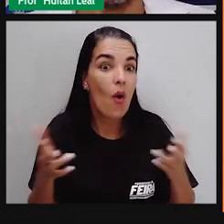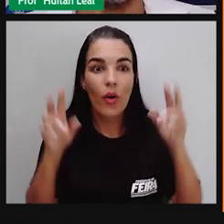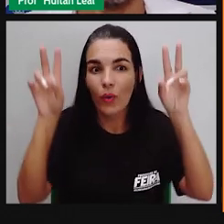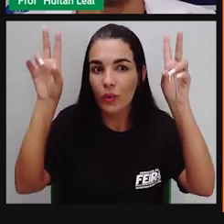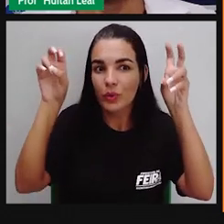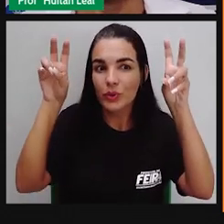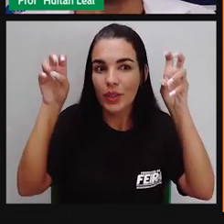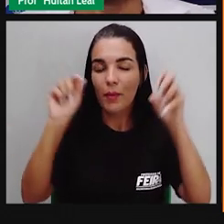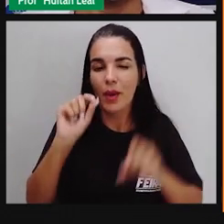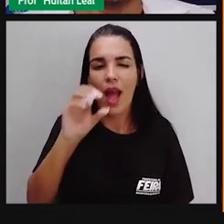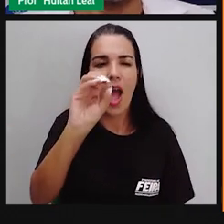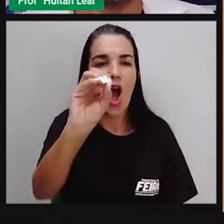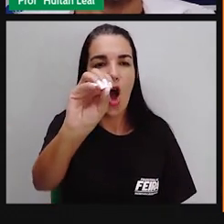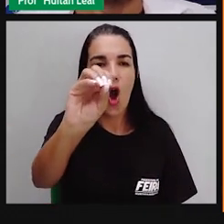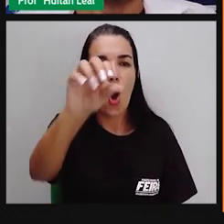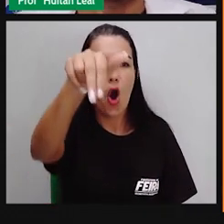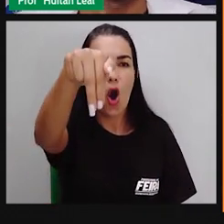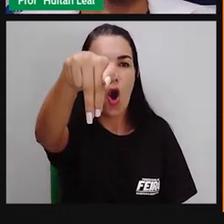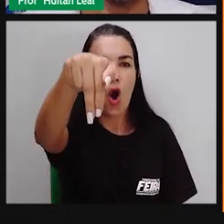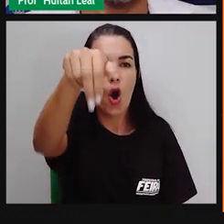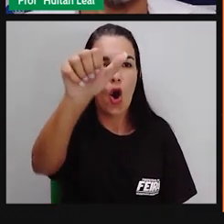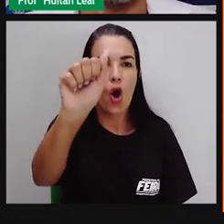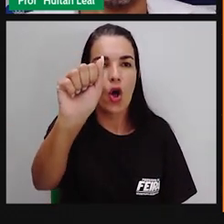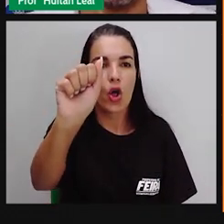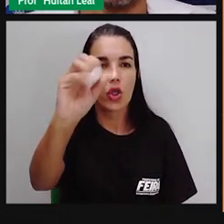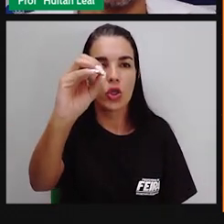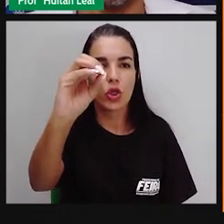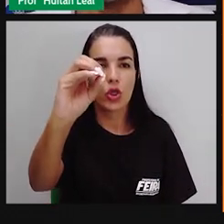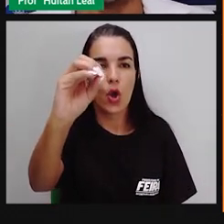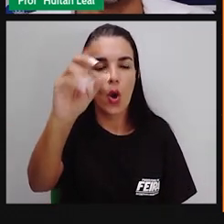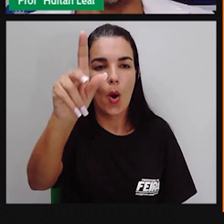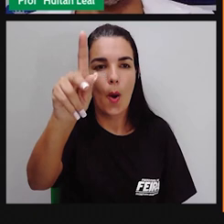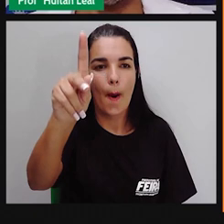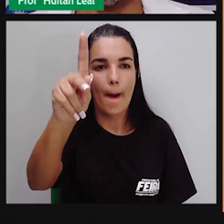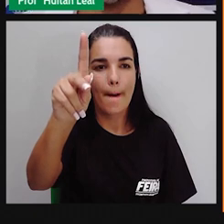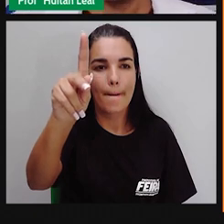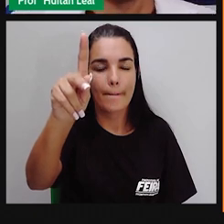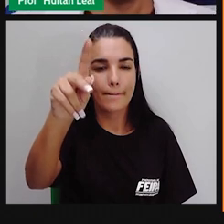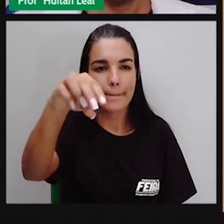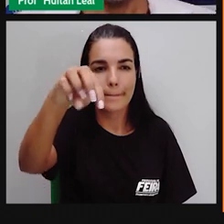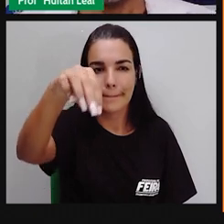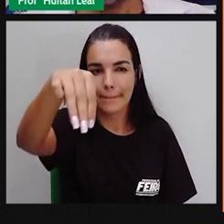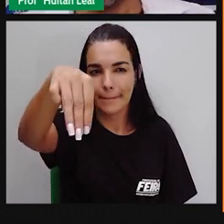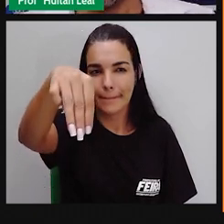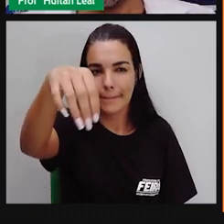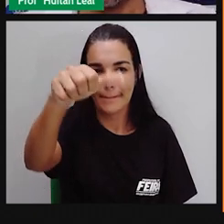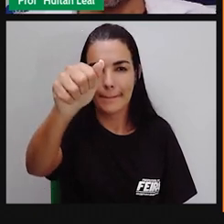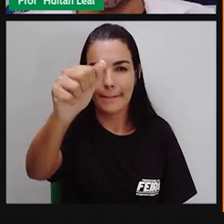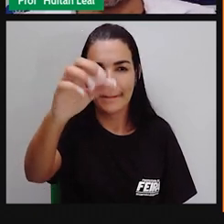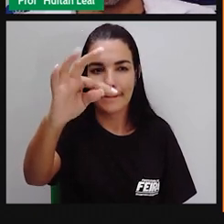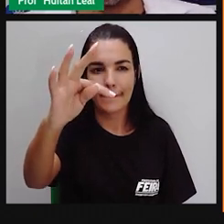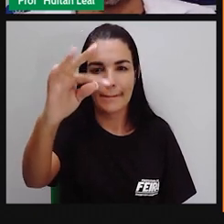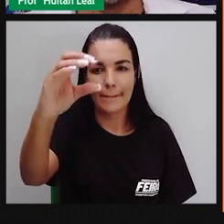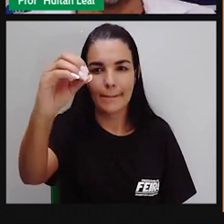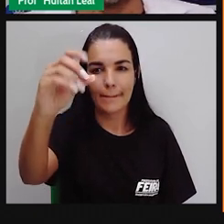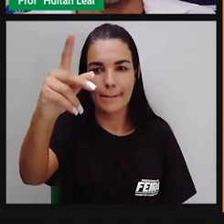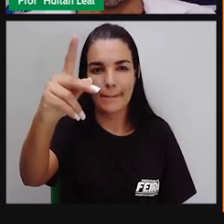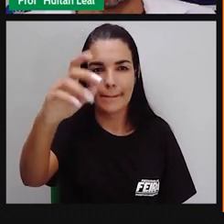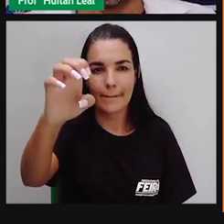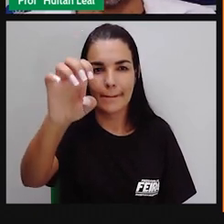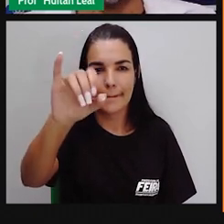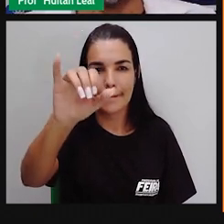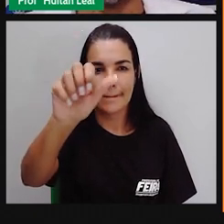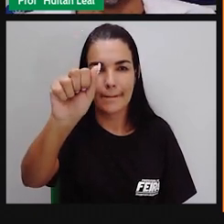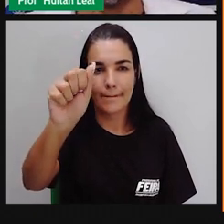Onomatopeia, essa também é simples, muito simples. Onomatopeia nada mais é do que a tentativa de